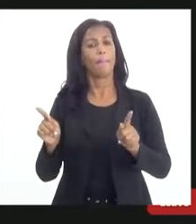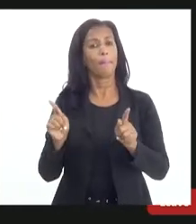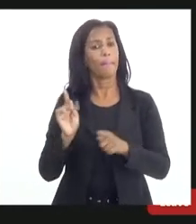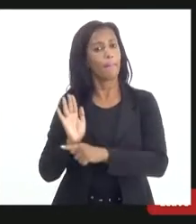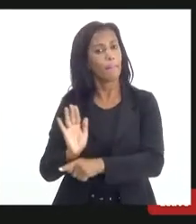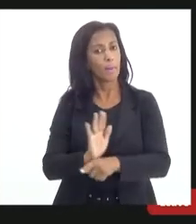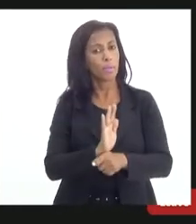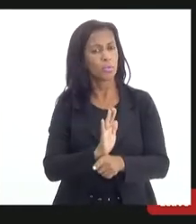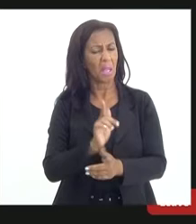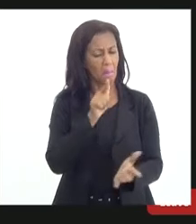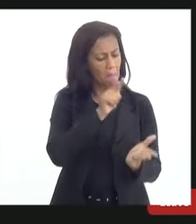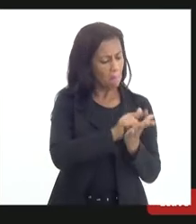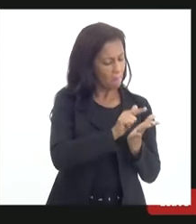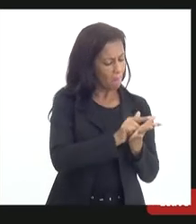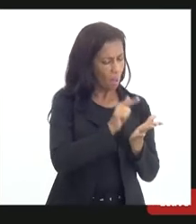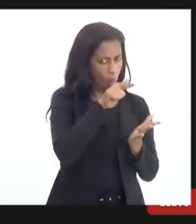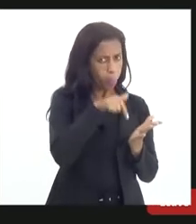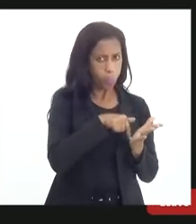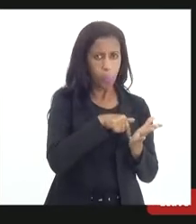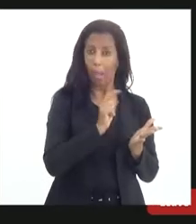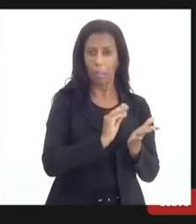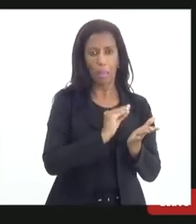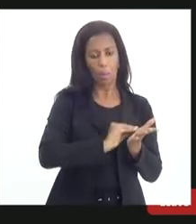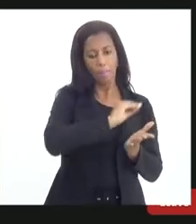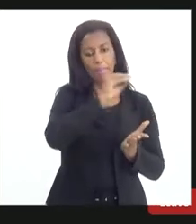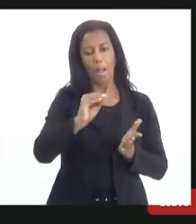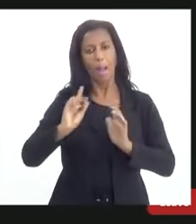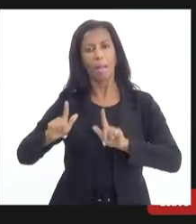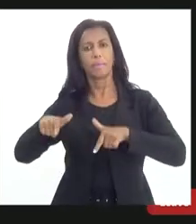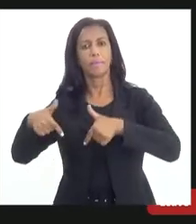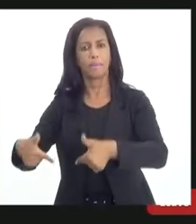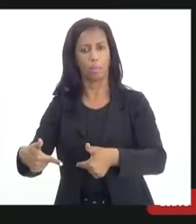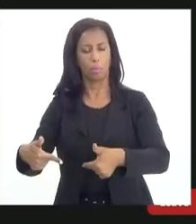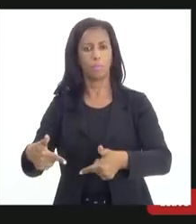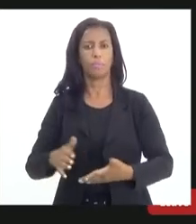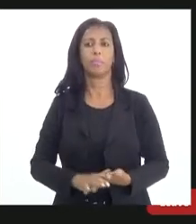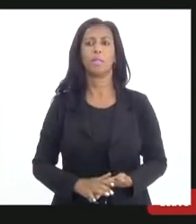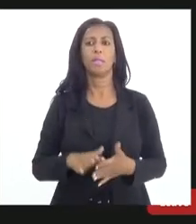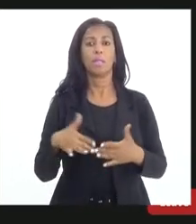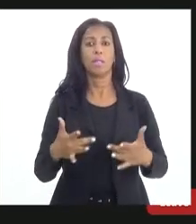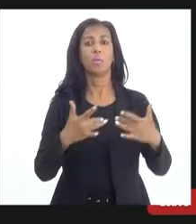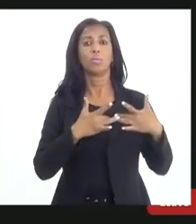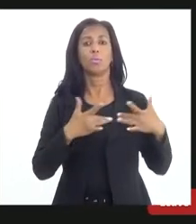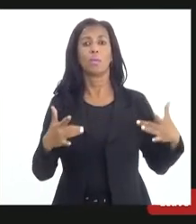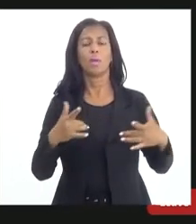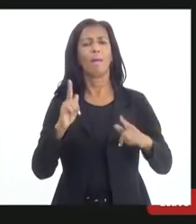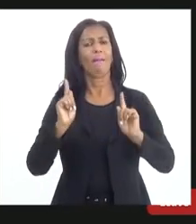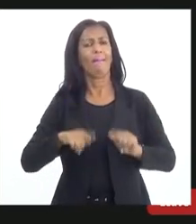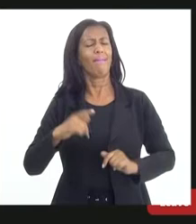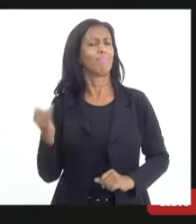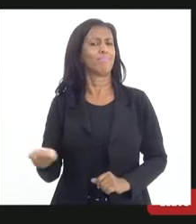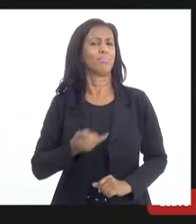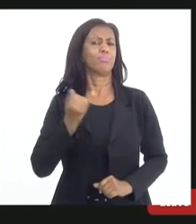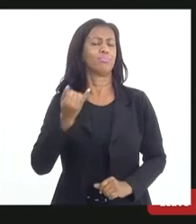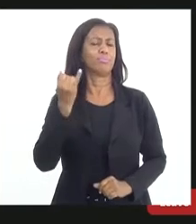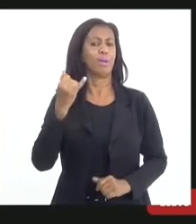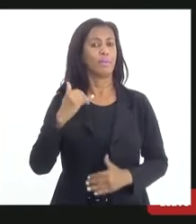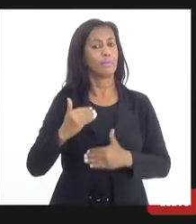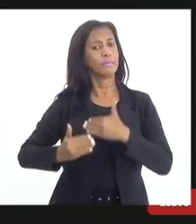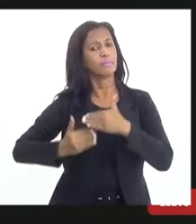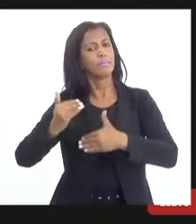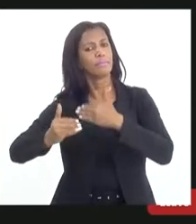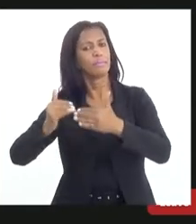saia do papel. Então, a solidariedade é uma vertão extremamente importante desse processo,